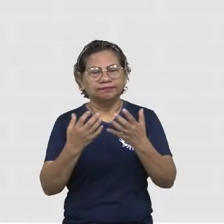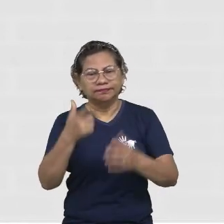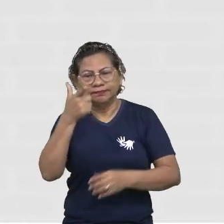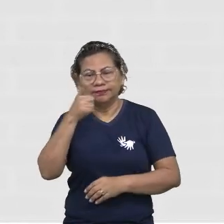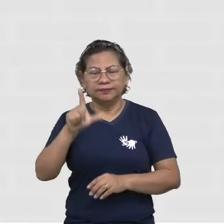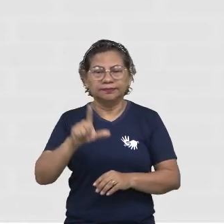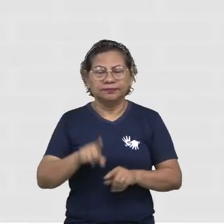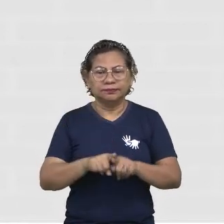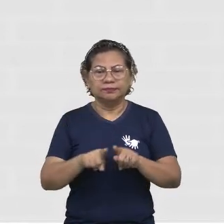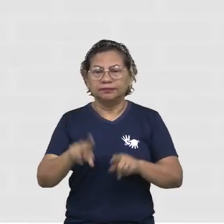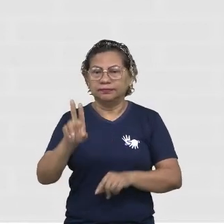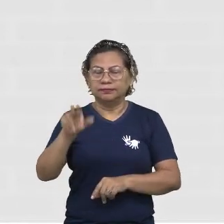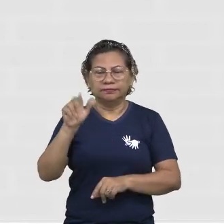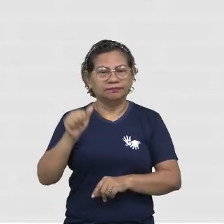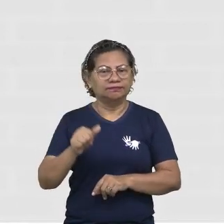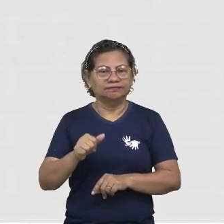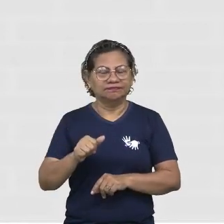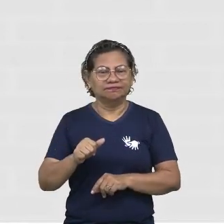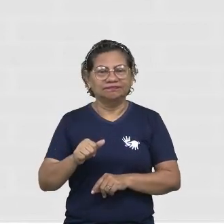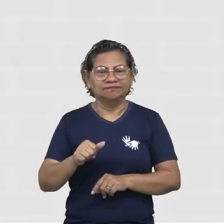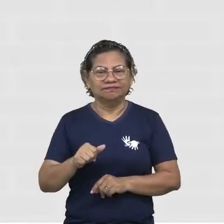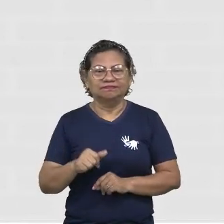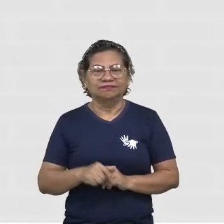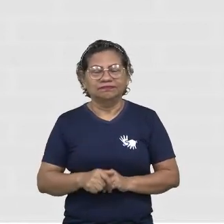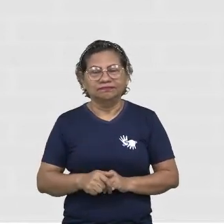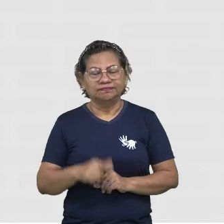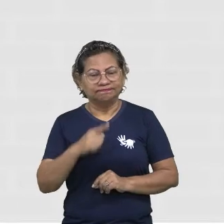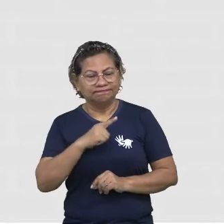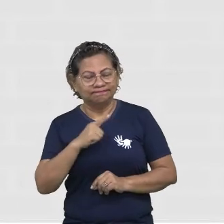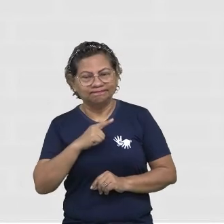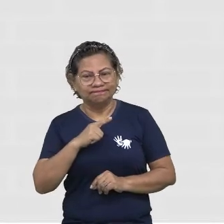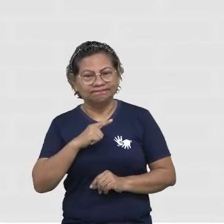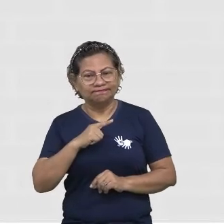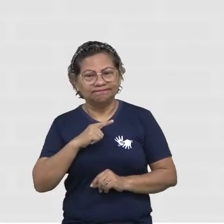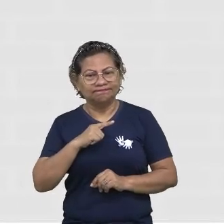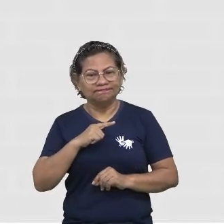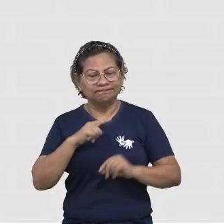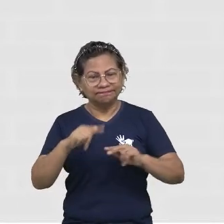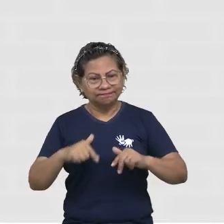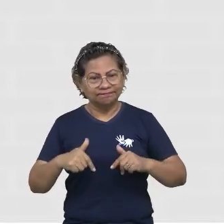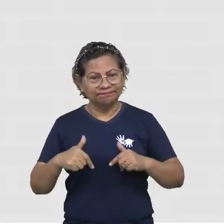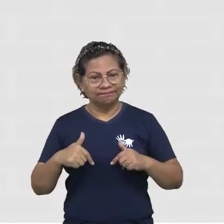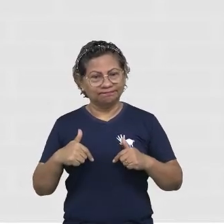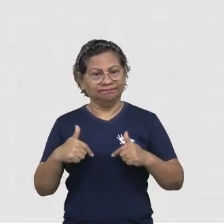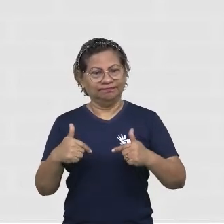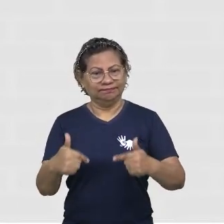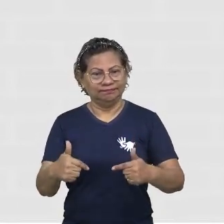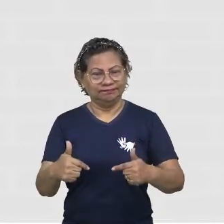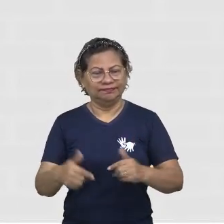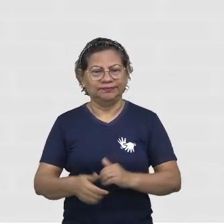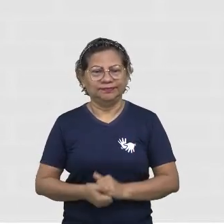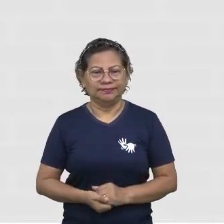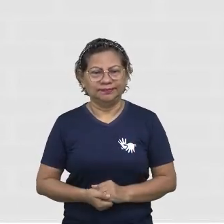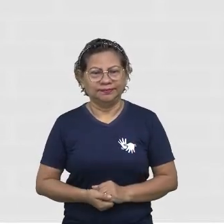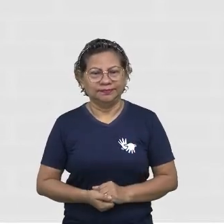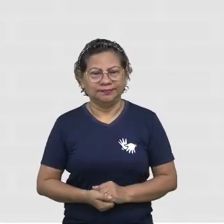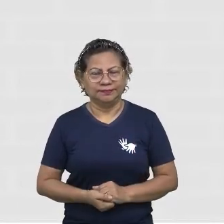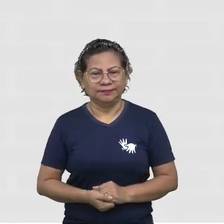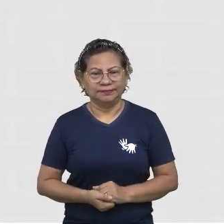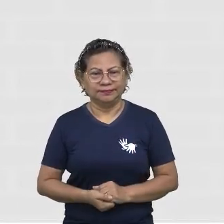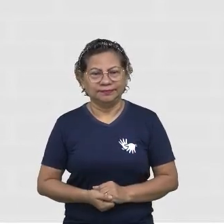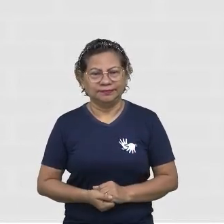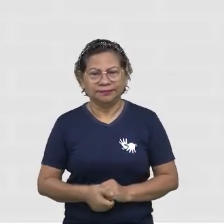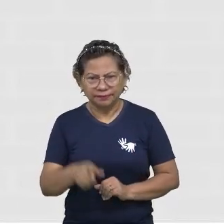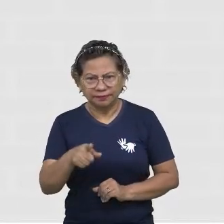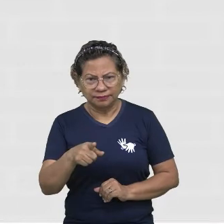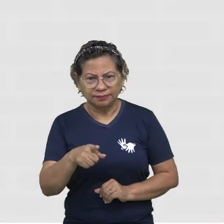nunca tive coragem. Vejam aí? O que eu sempre quis conquistar, mas nunca tive coragem. Vocês